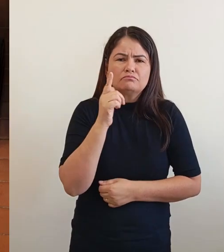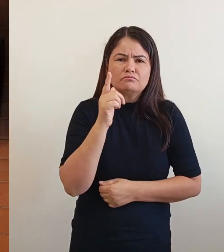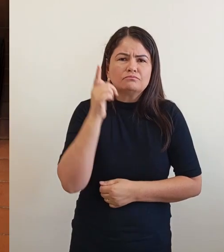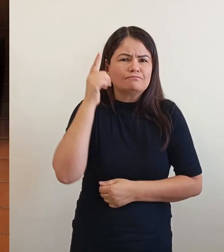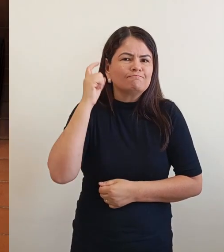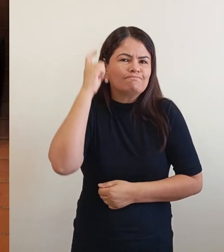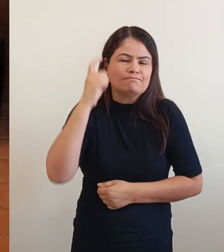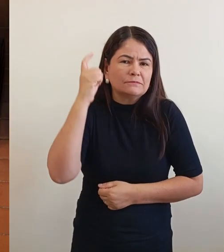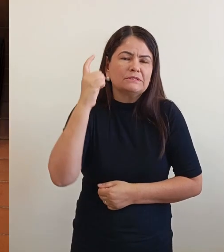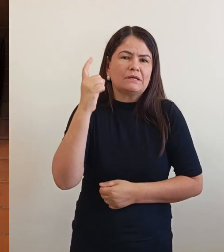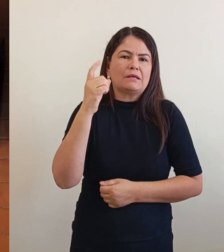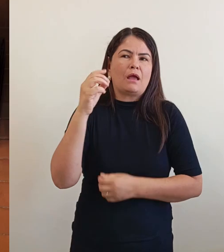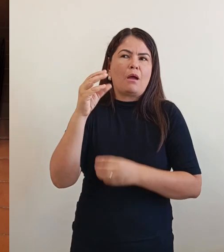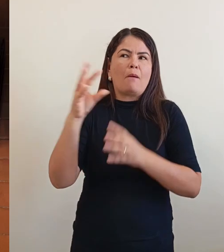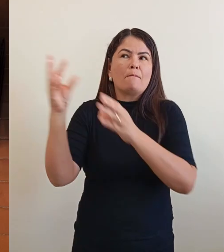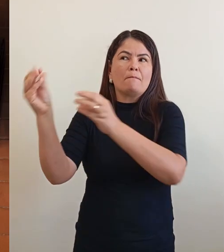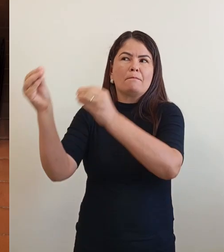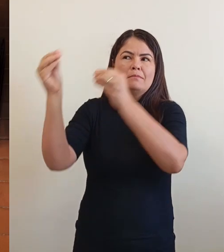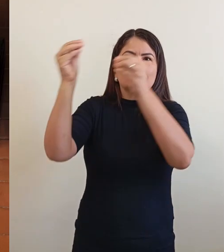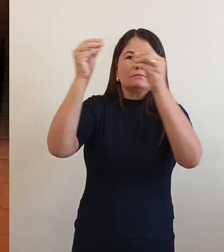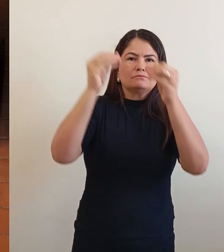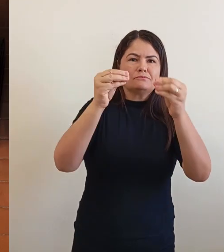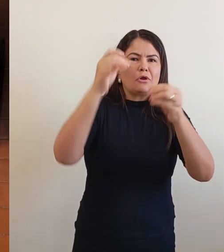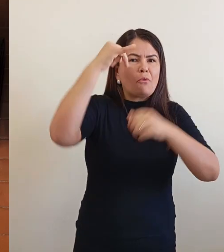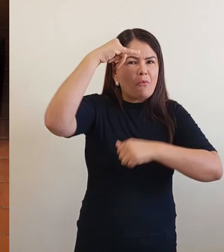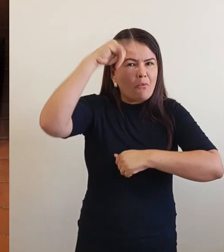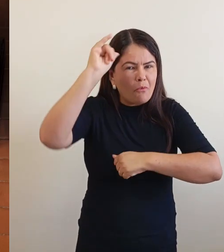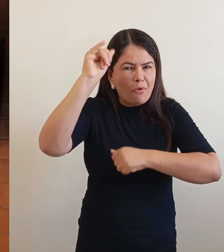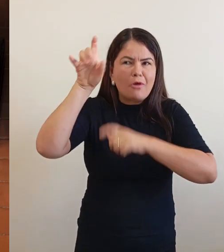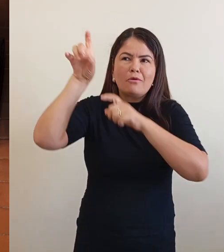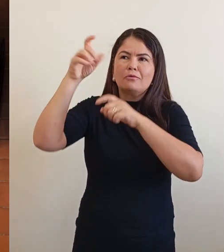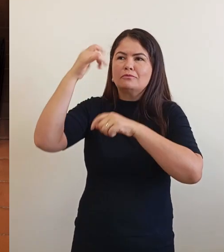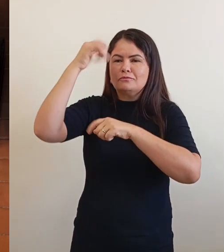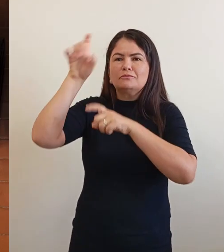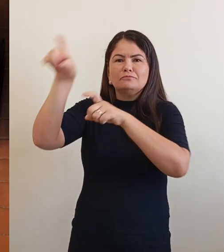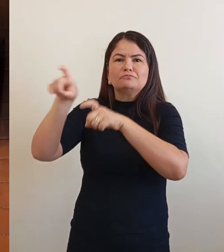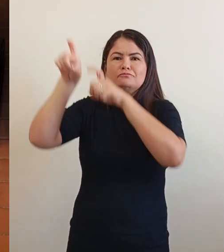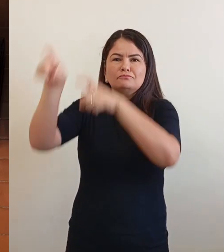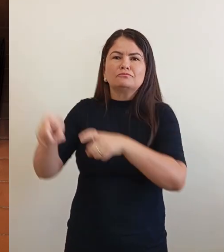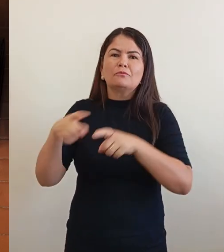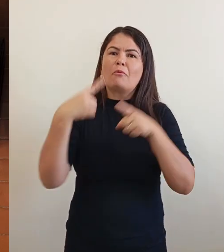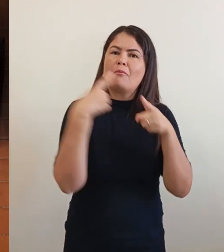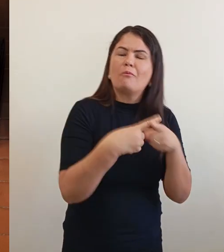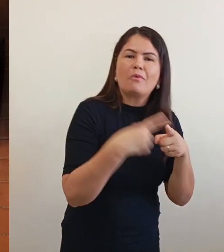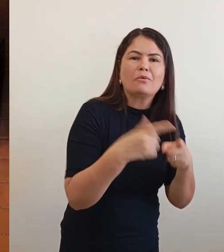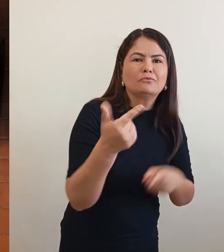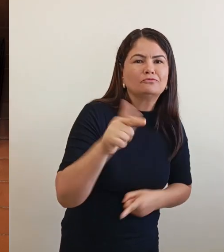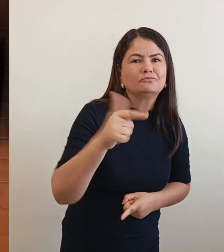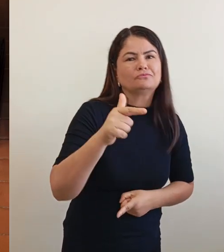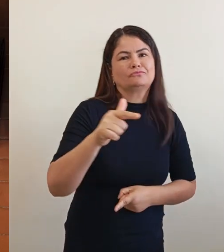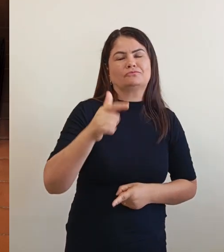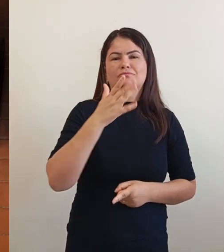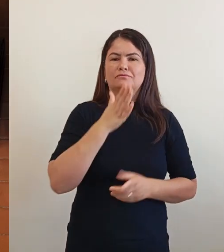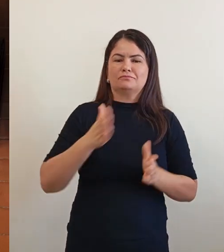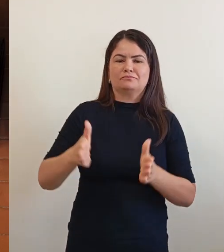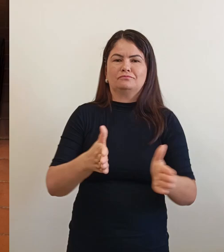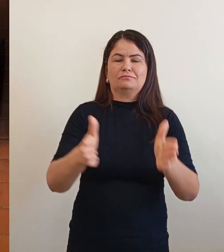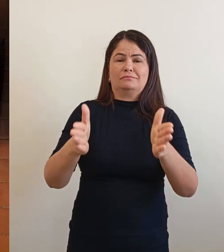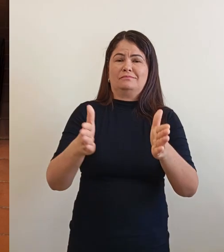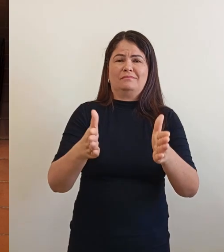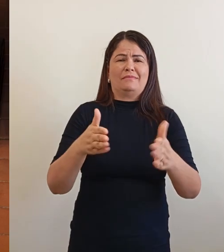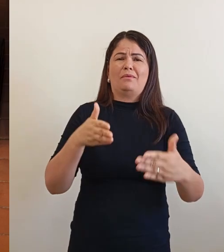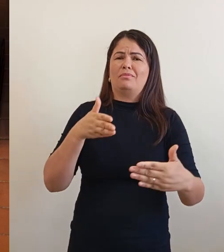temos estradas. As estradas aqui no máximo é para uma caminhonete. então nós queremos abrir as estradas